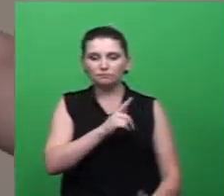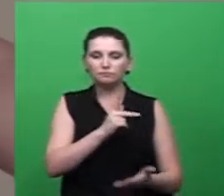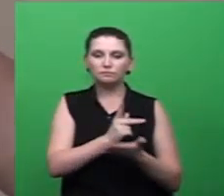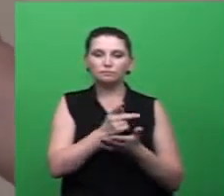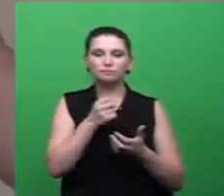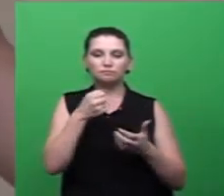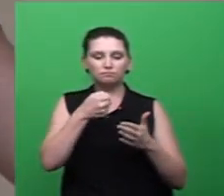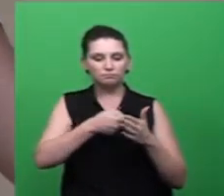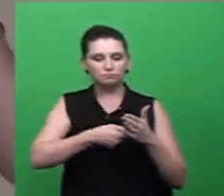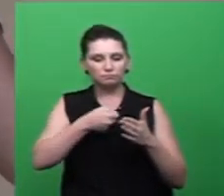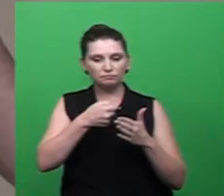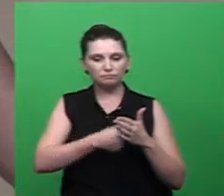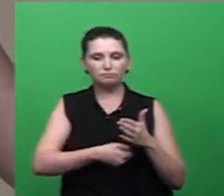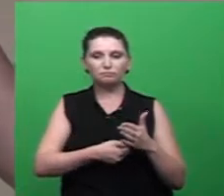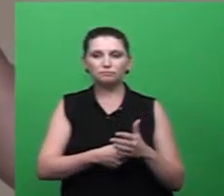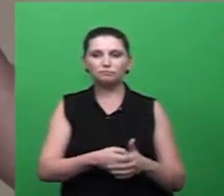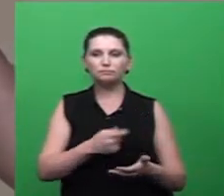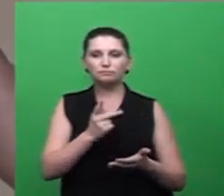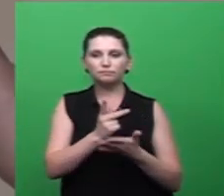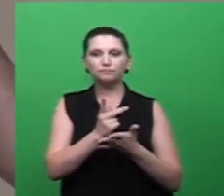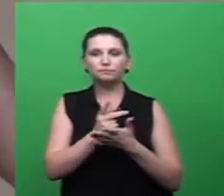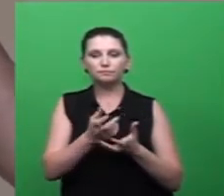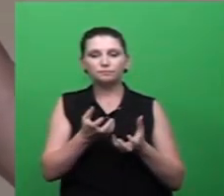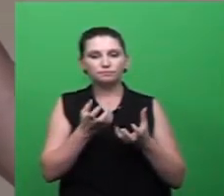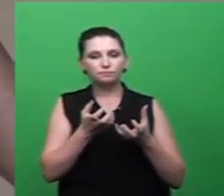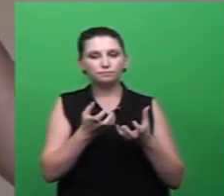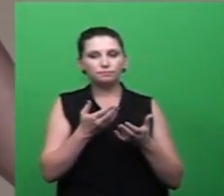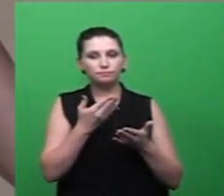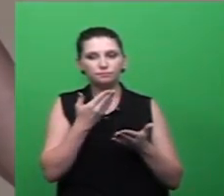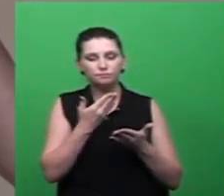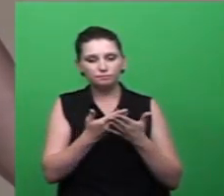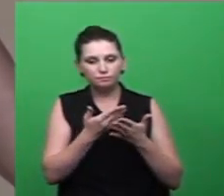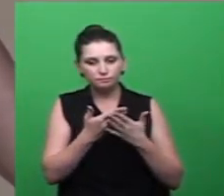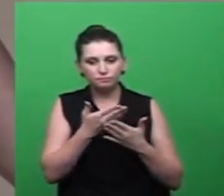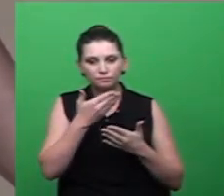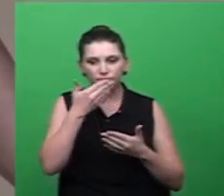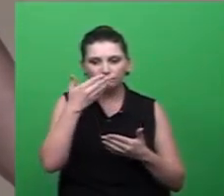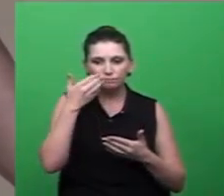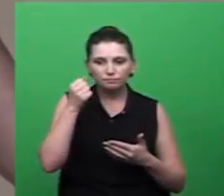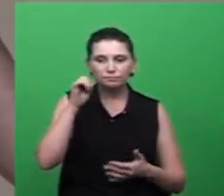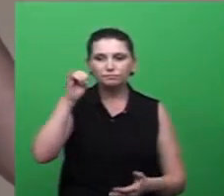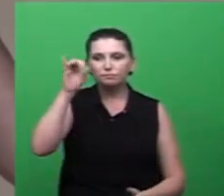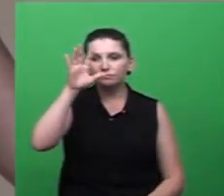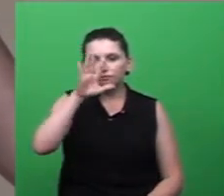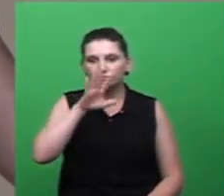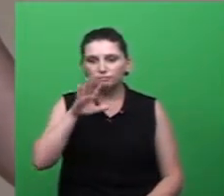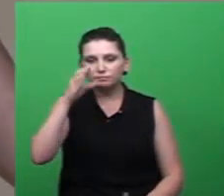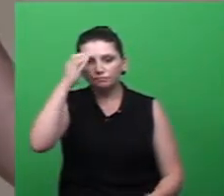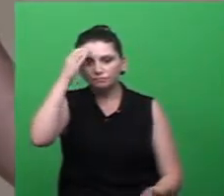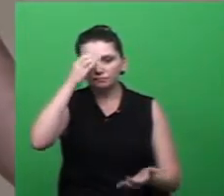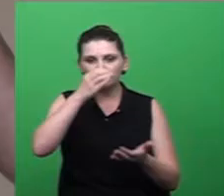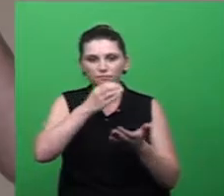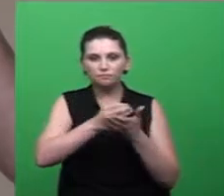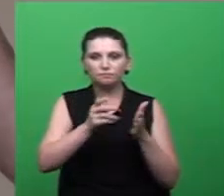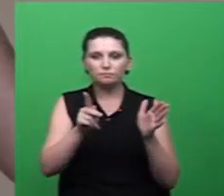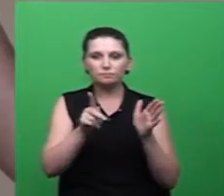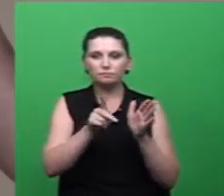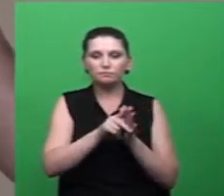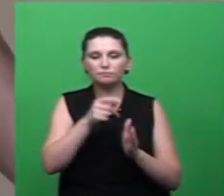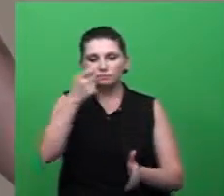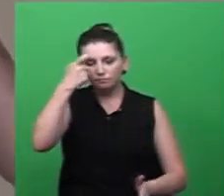esforçou muito, teve que ter autodisciplina, teve que ter autoimagem, autoconfiança, teve que fazer uma